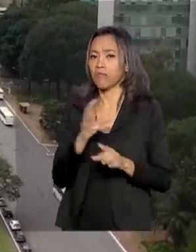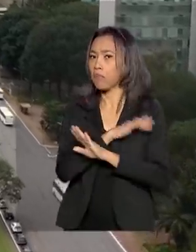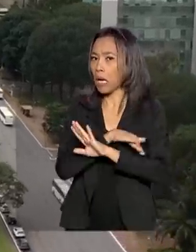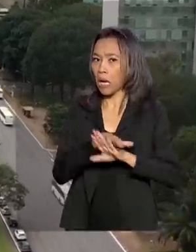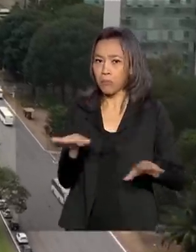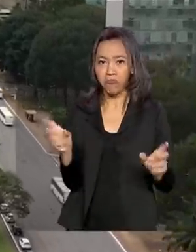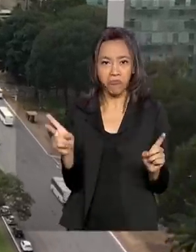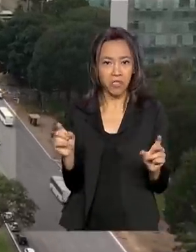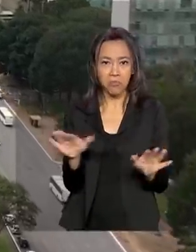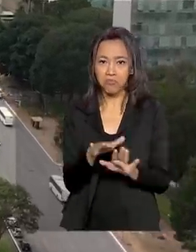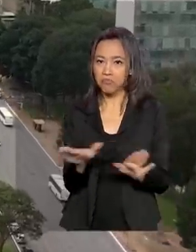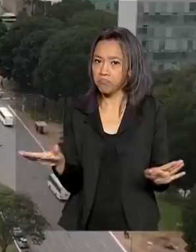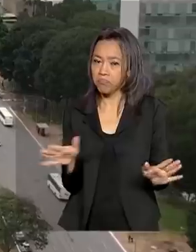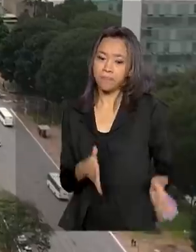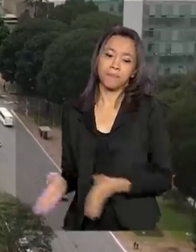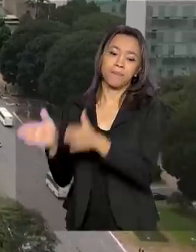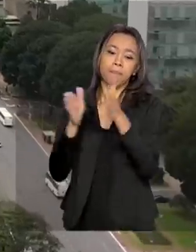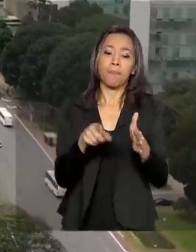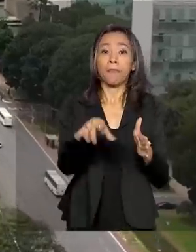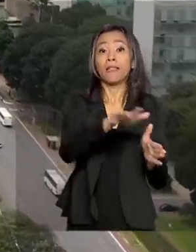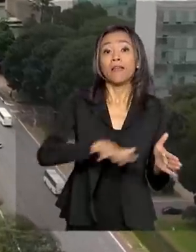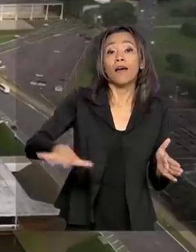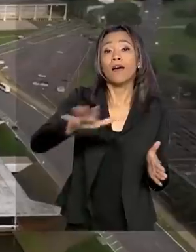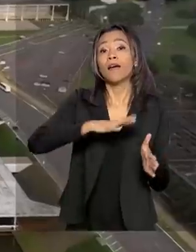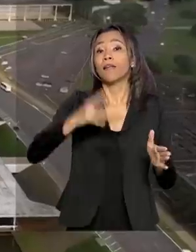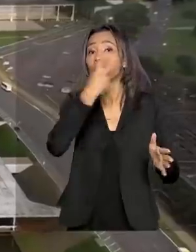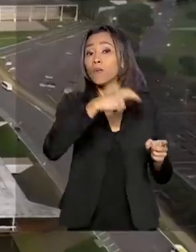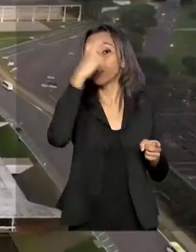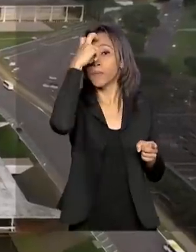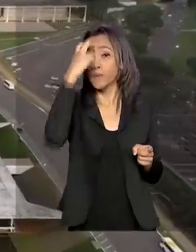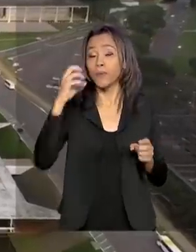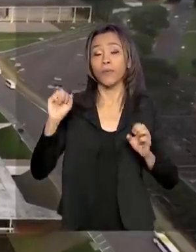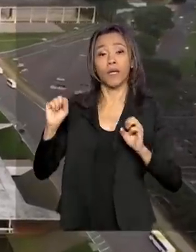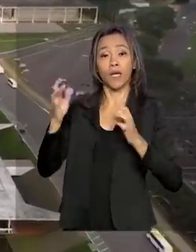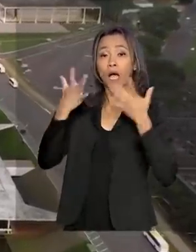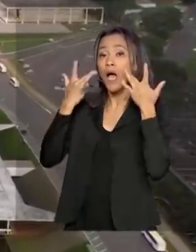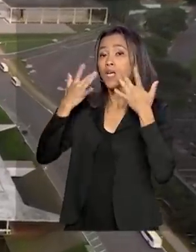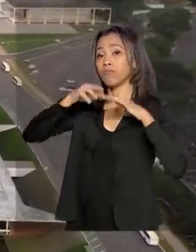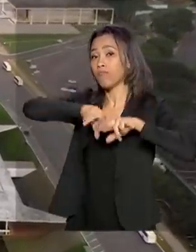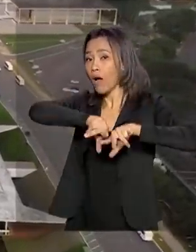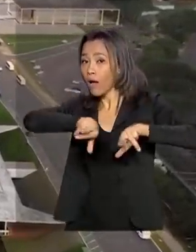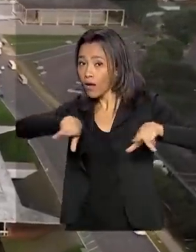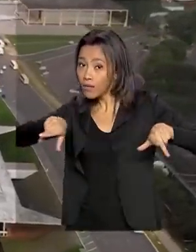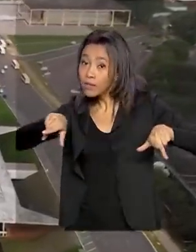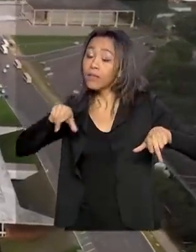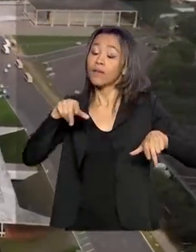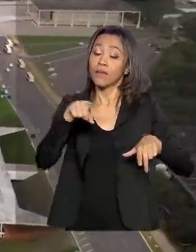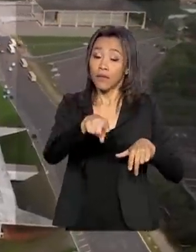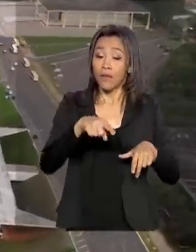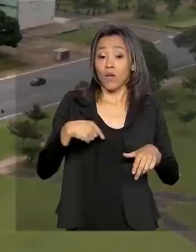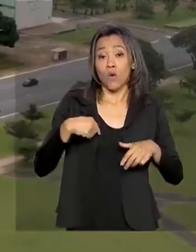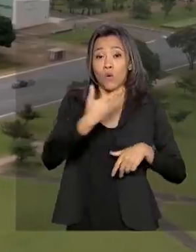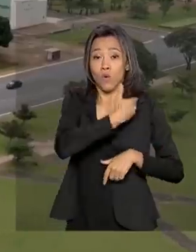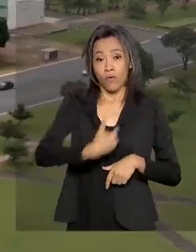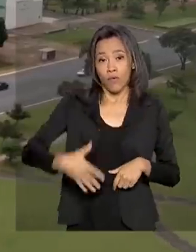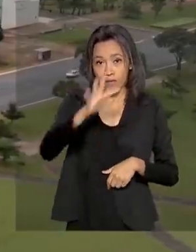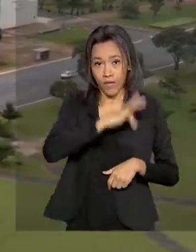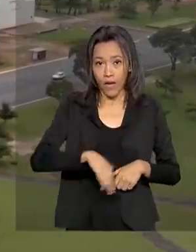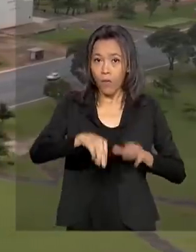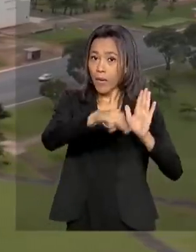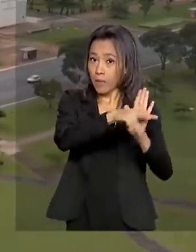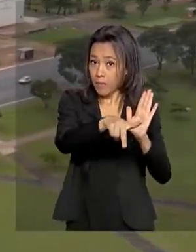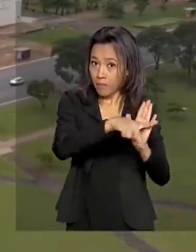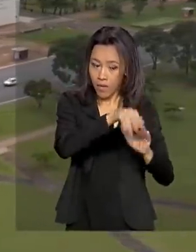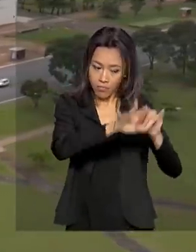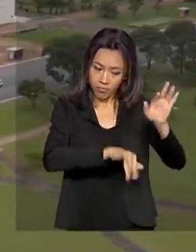sobrevivência dos setores cultural e artístico, o governo federal editou uma medida provisória que trata do